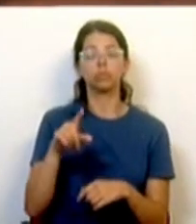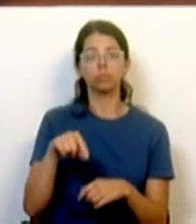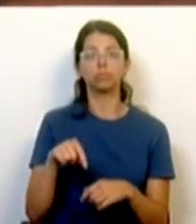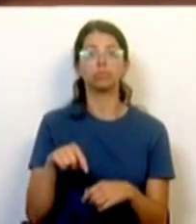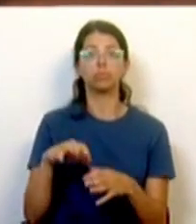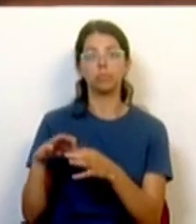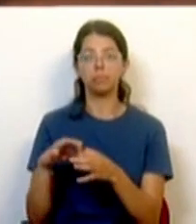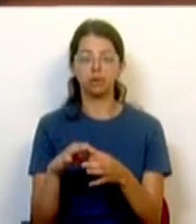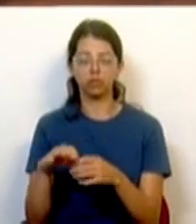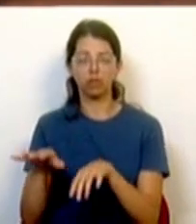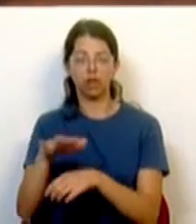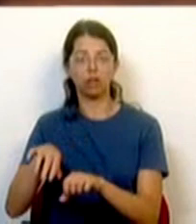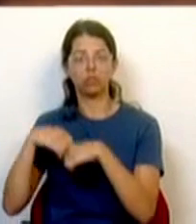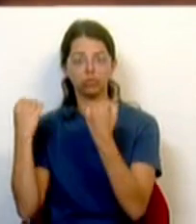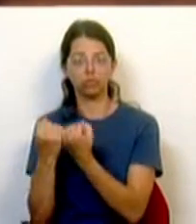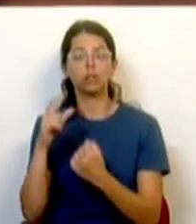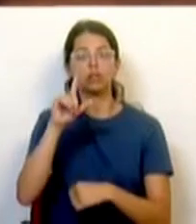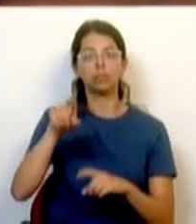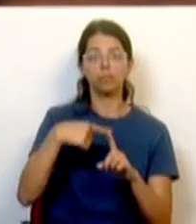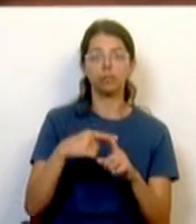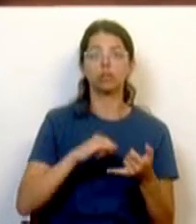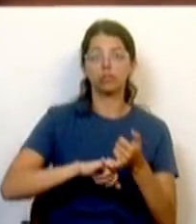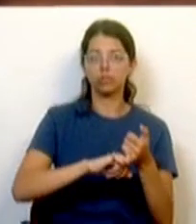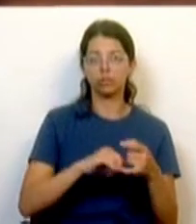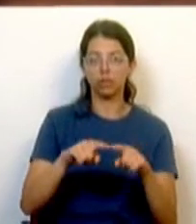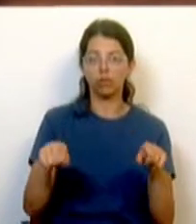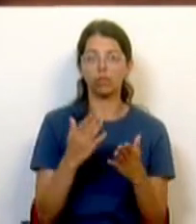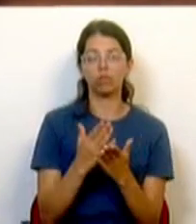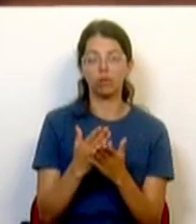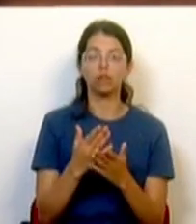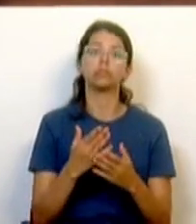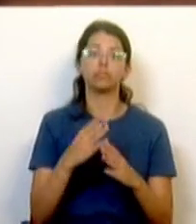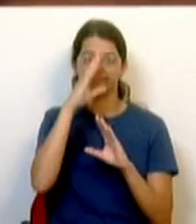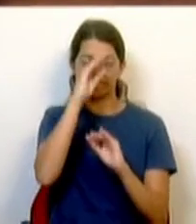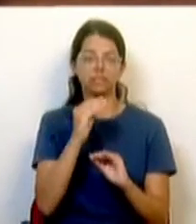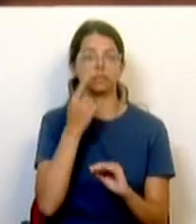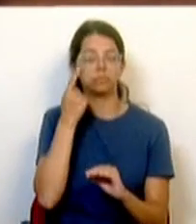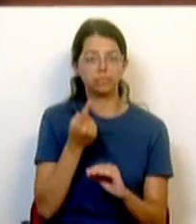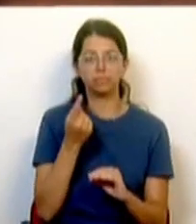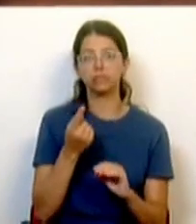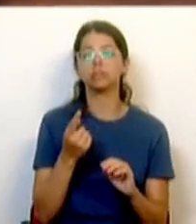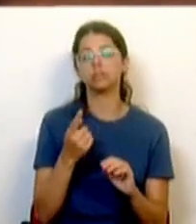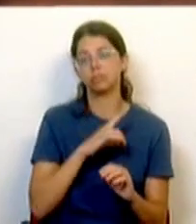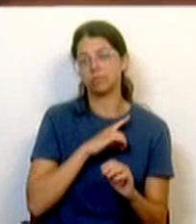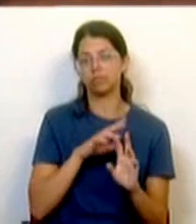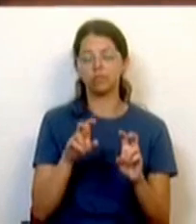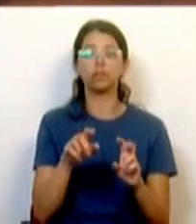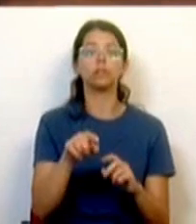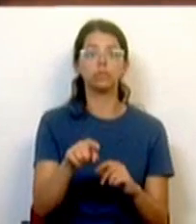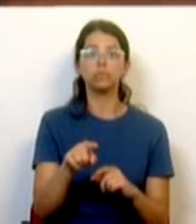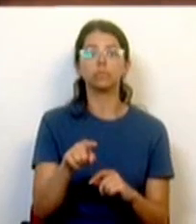parçais do setor social e da associação das creches de ensino particular, que ontem mesmo assinei uma